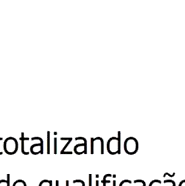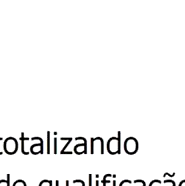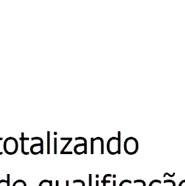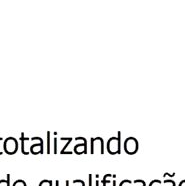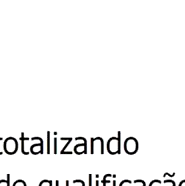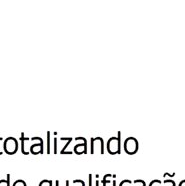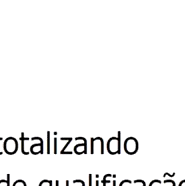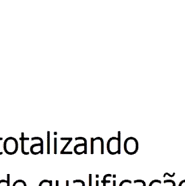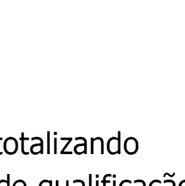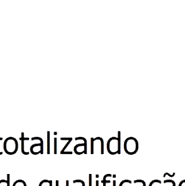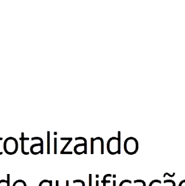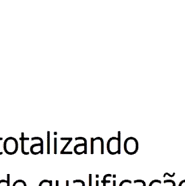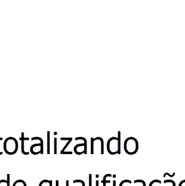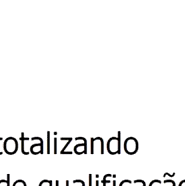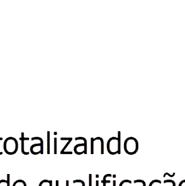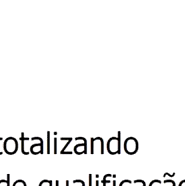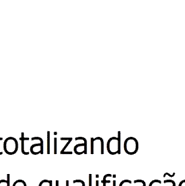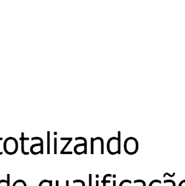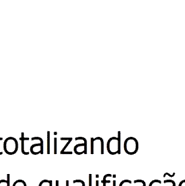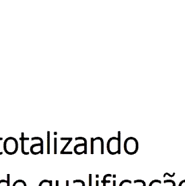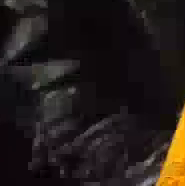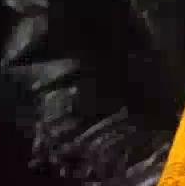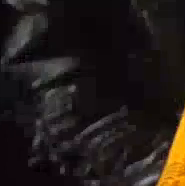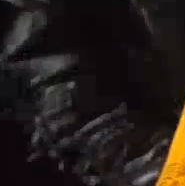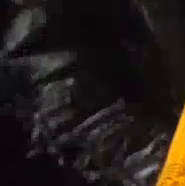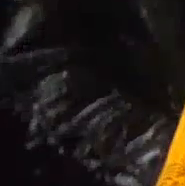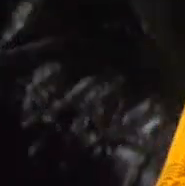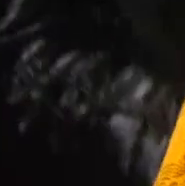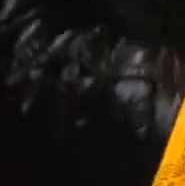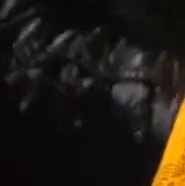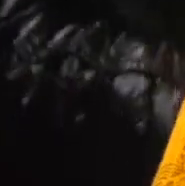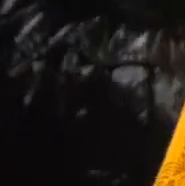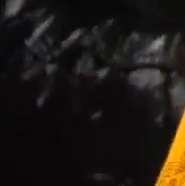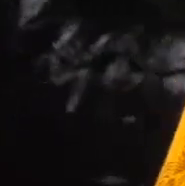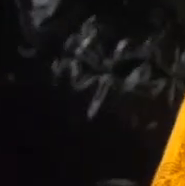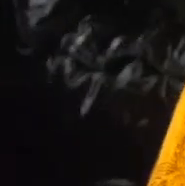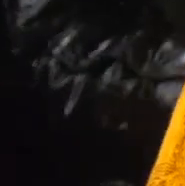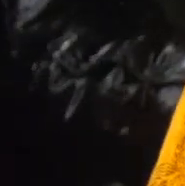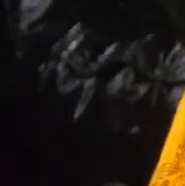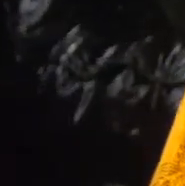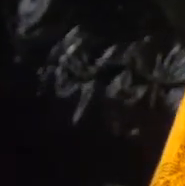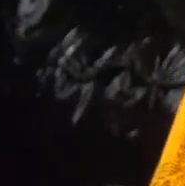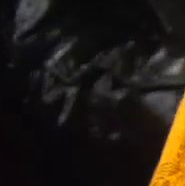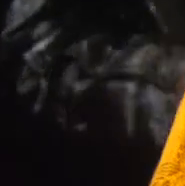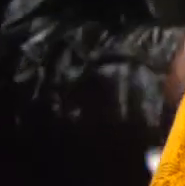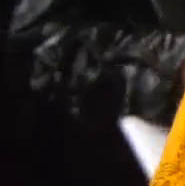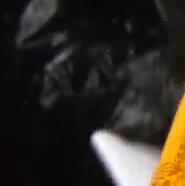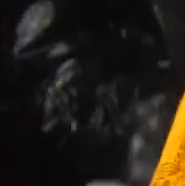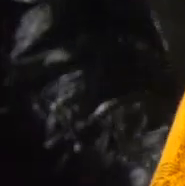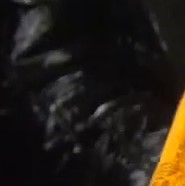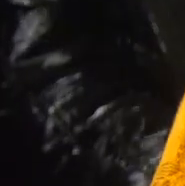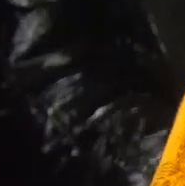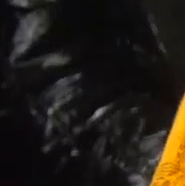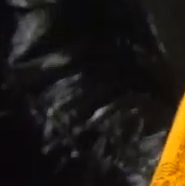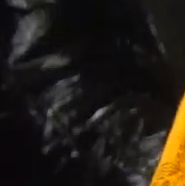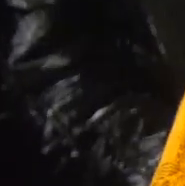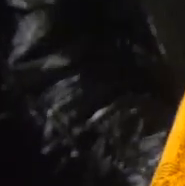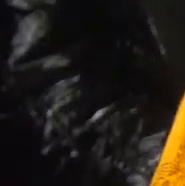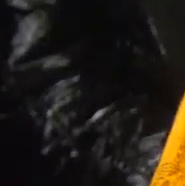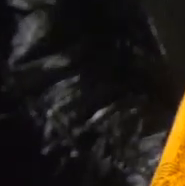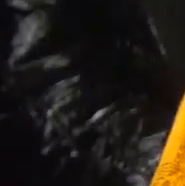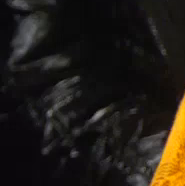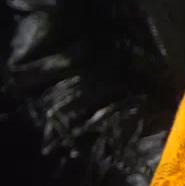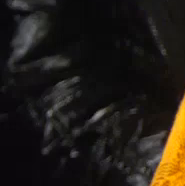Gostaria também de falar do ponte digital. O ponte digital, o é isso? É um acesso digital às